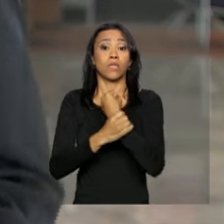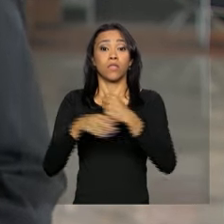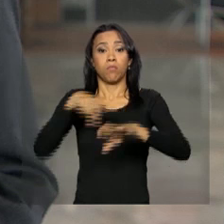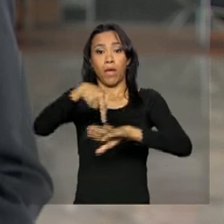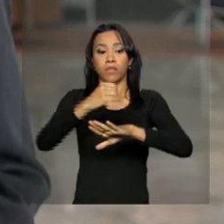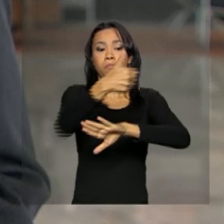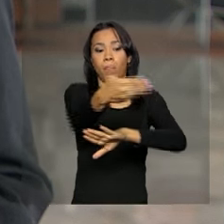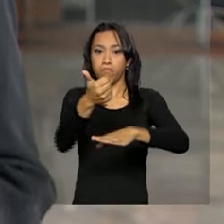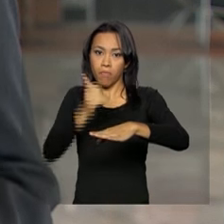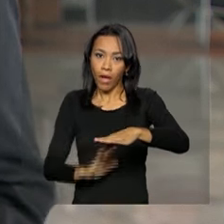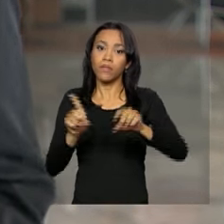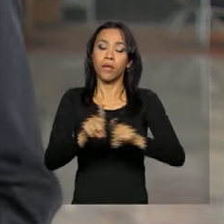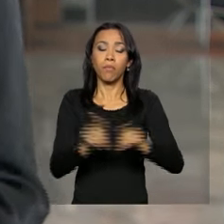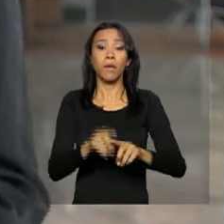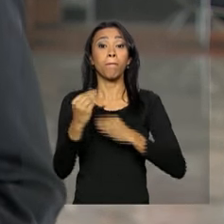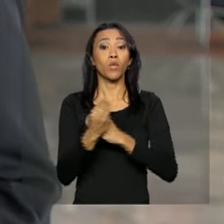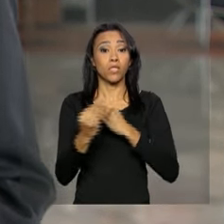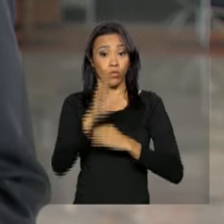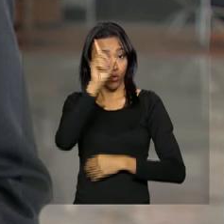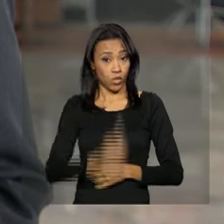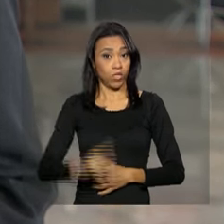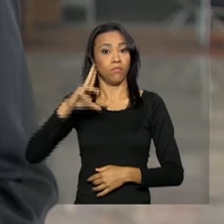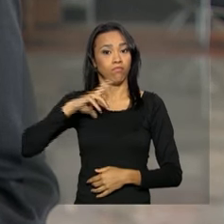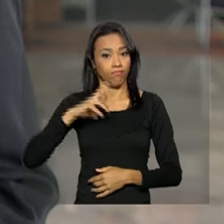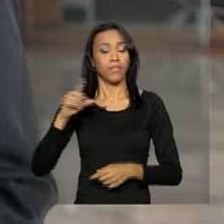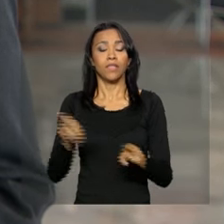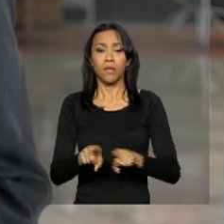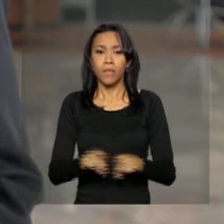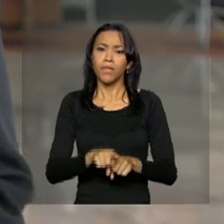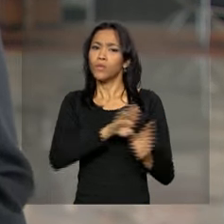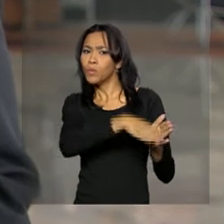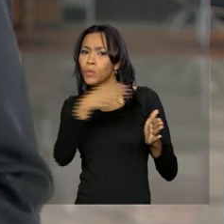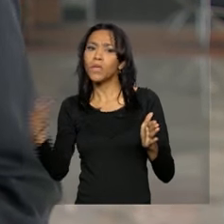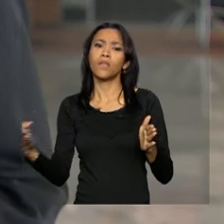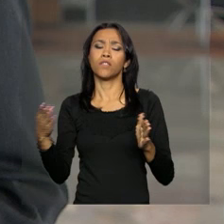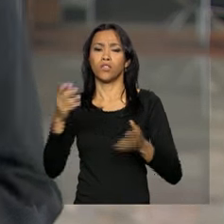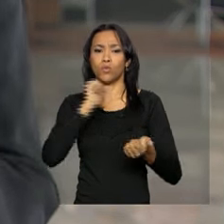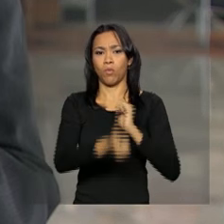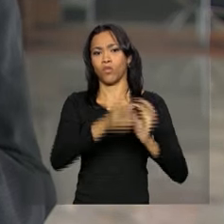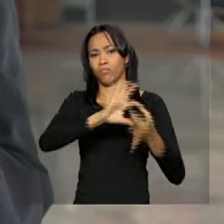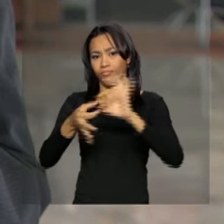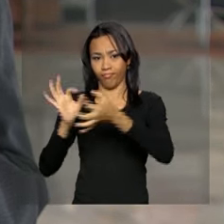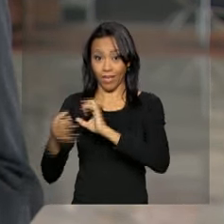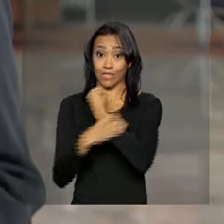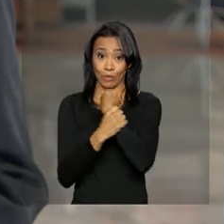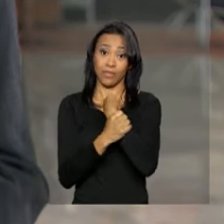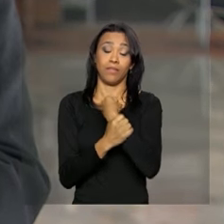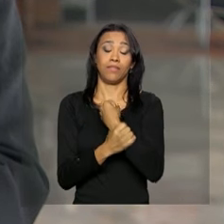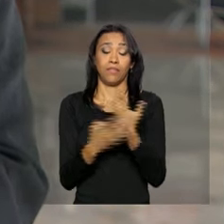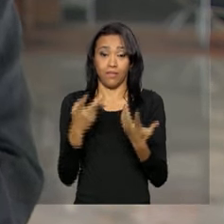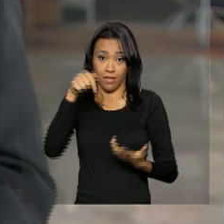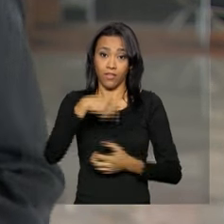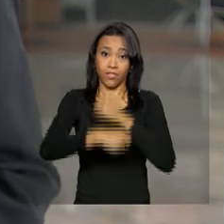a proteção dos direitos individuais e também a segurança durante os Jogos Olímpicos e Paralímpicos no Rio de Janeiro este ano.